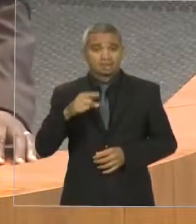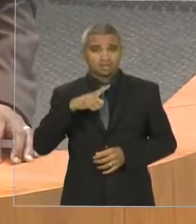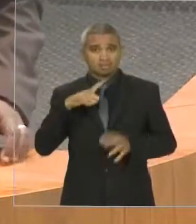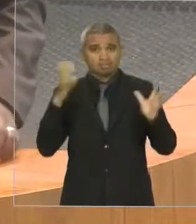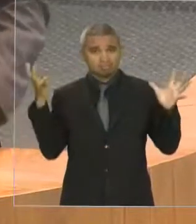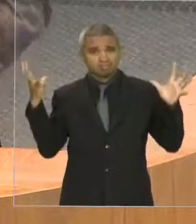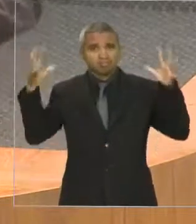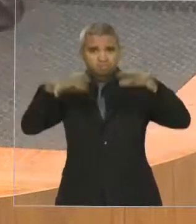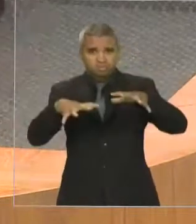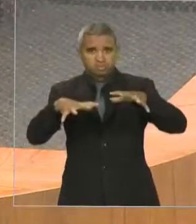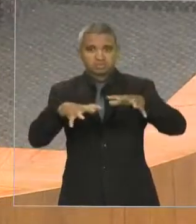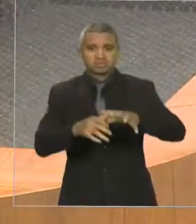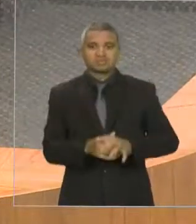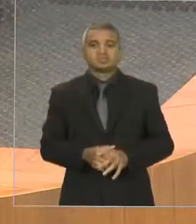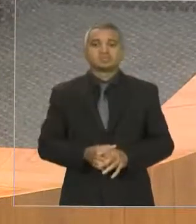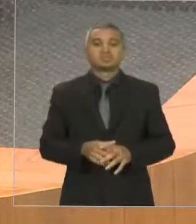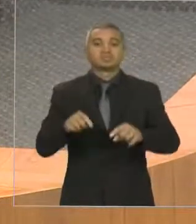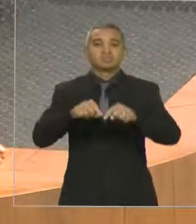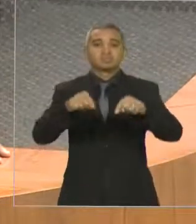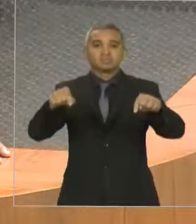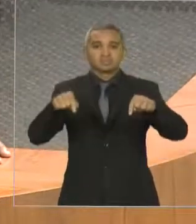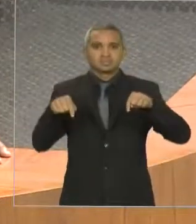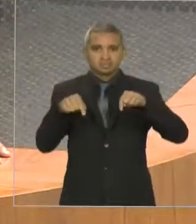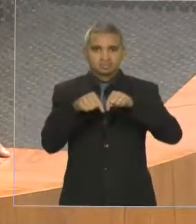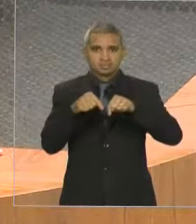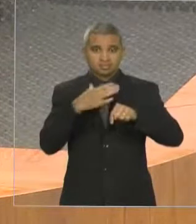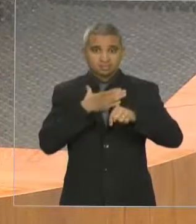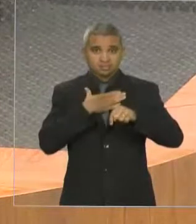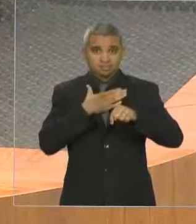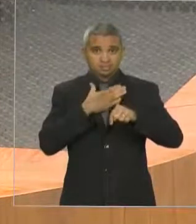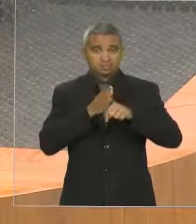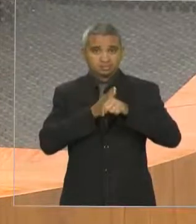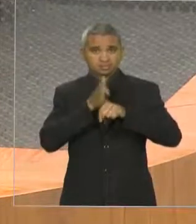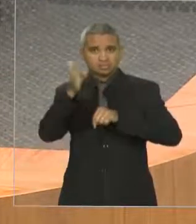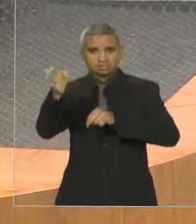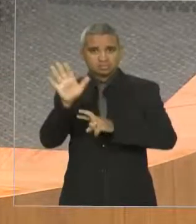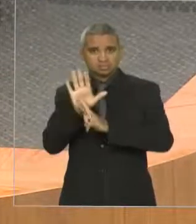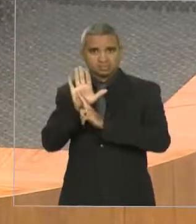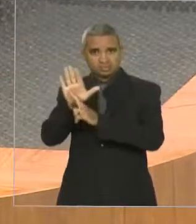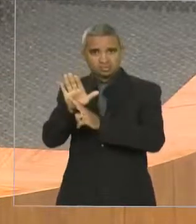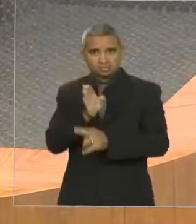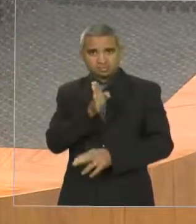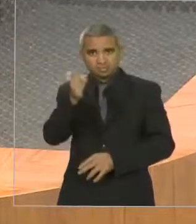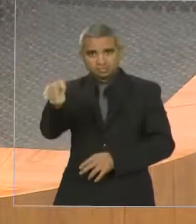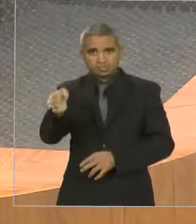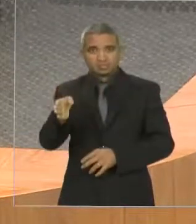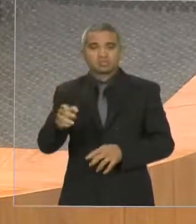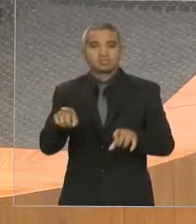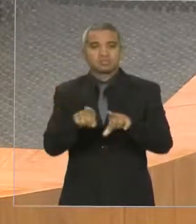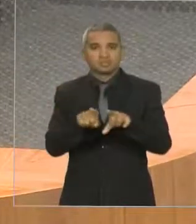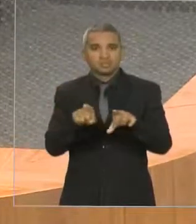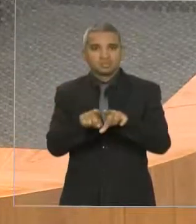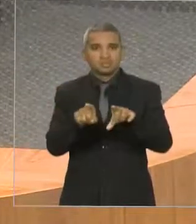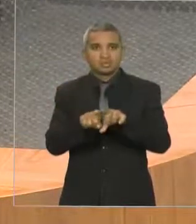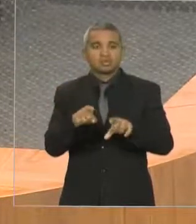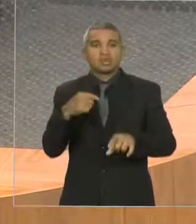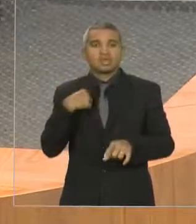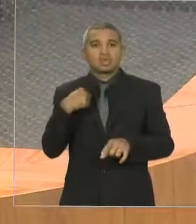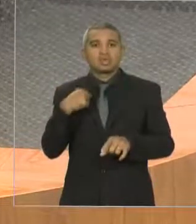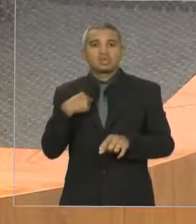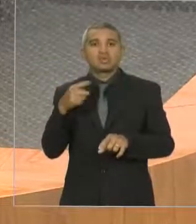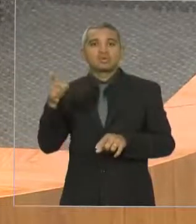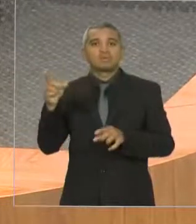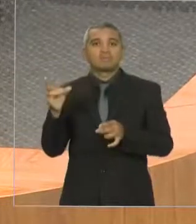Nosso gabinete estiveram à frente nos representando, eu também estive presente na abertura e na final, no final do